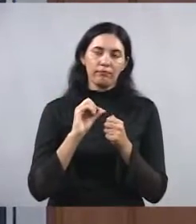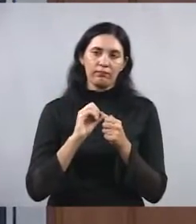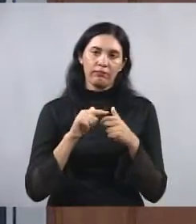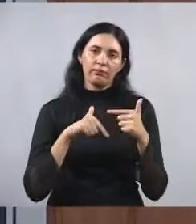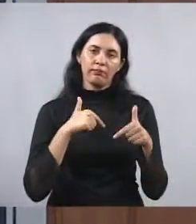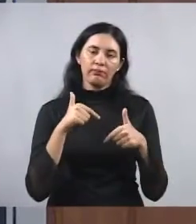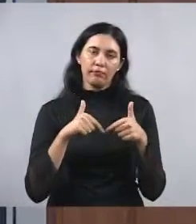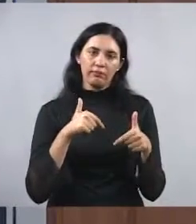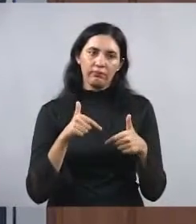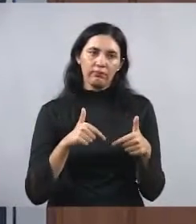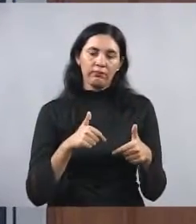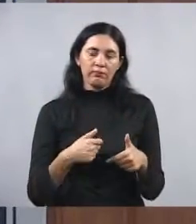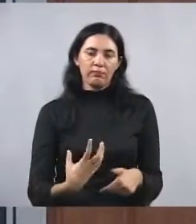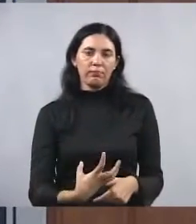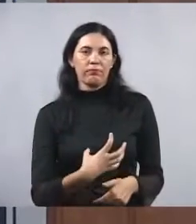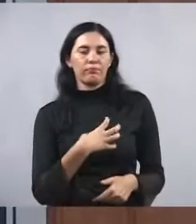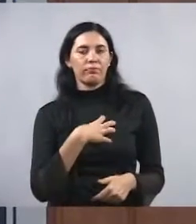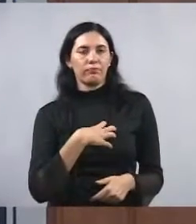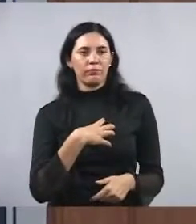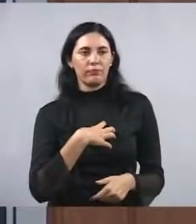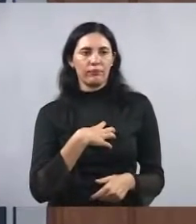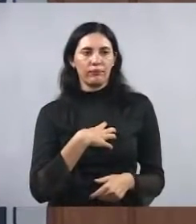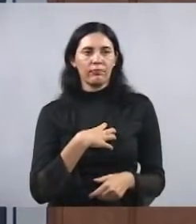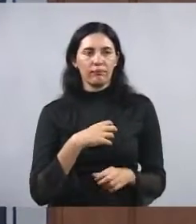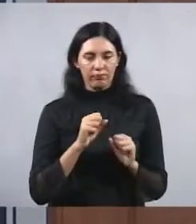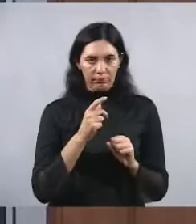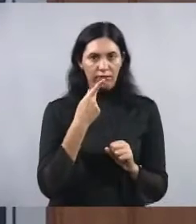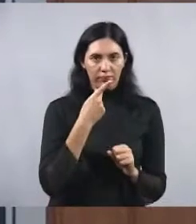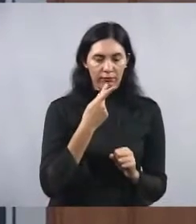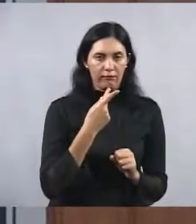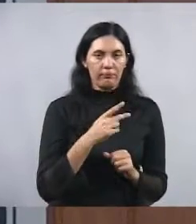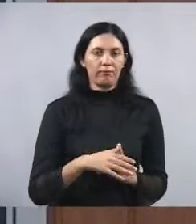serviço. É nesse sentido, vossa excelência, tem uma parte clara.